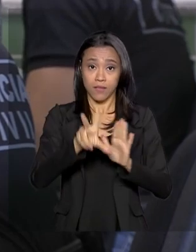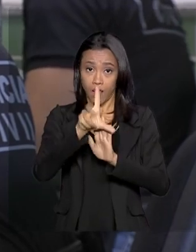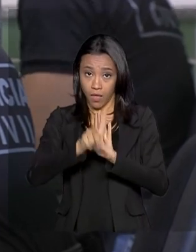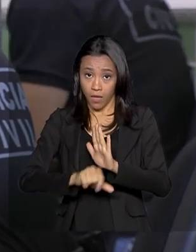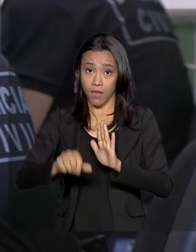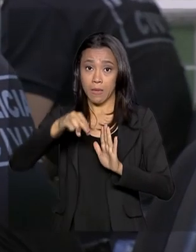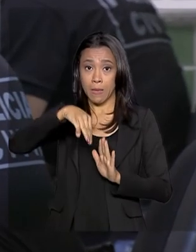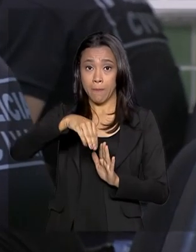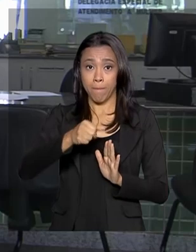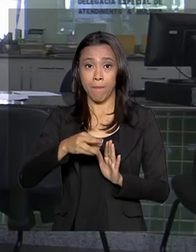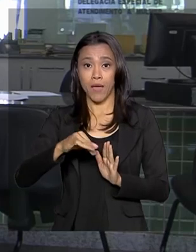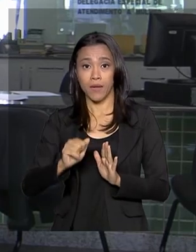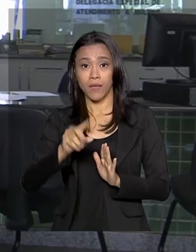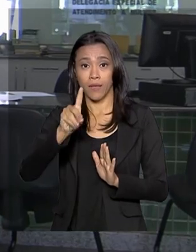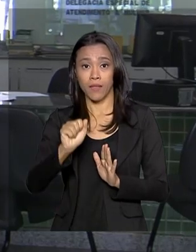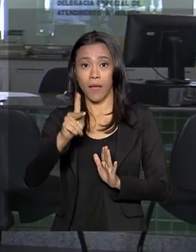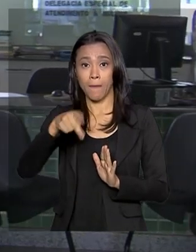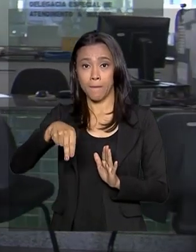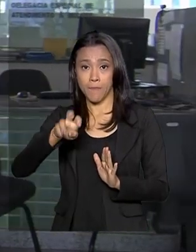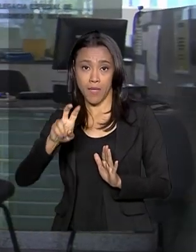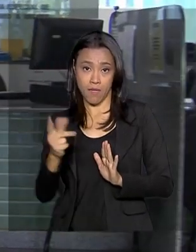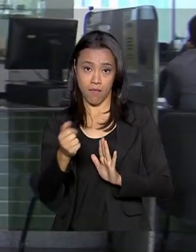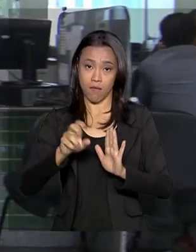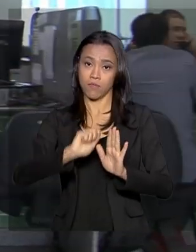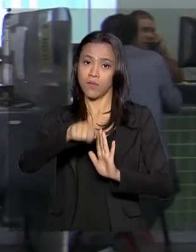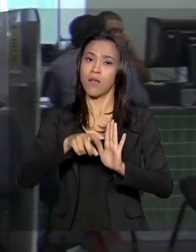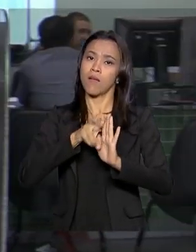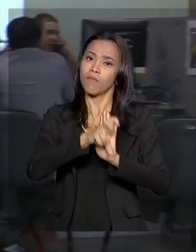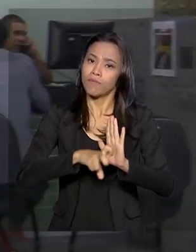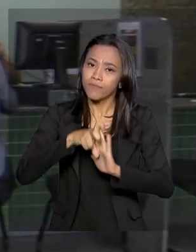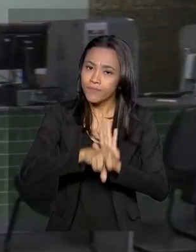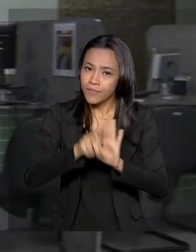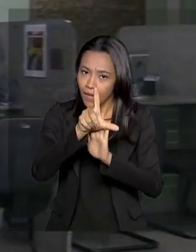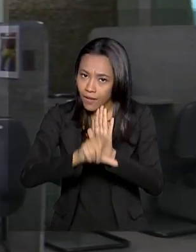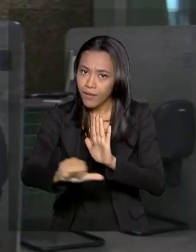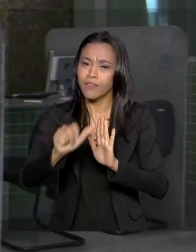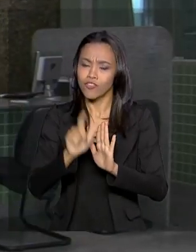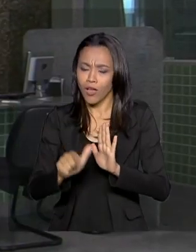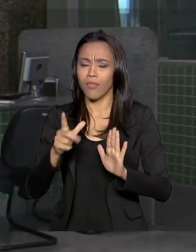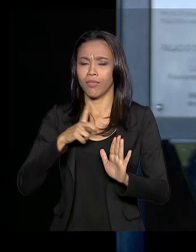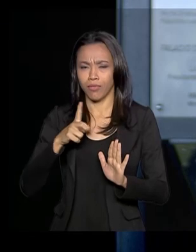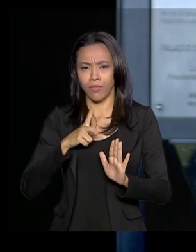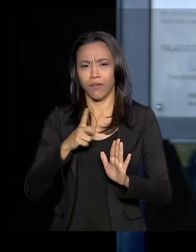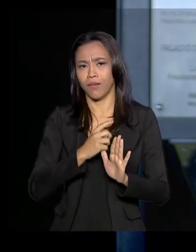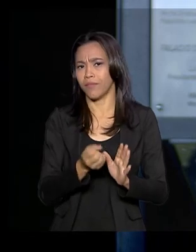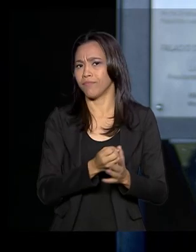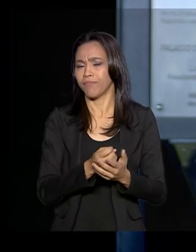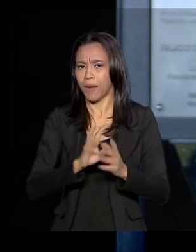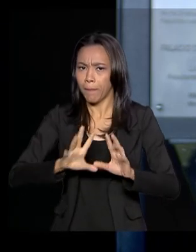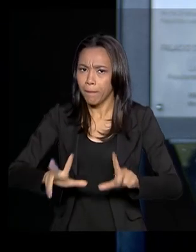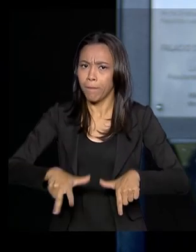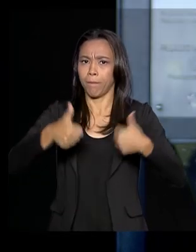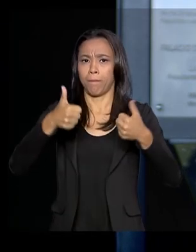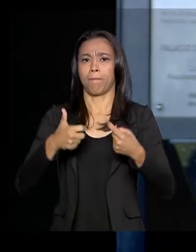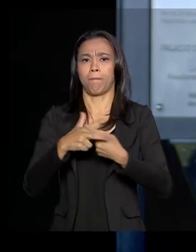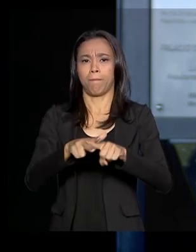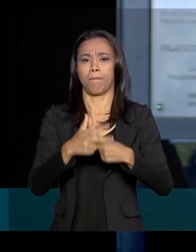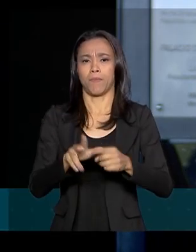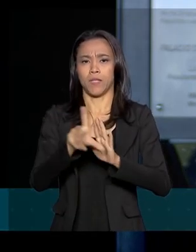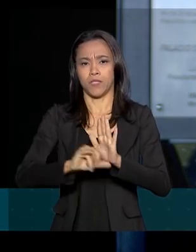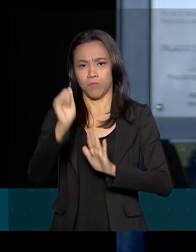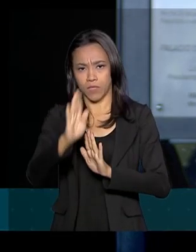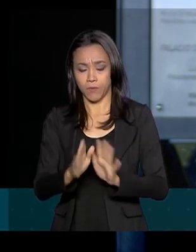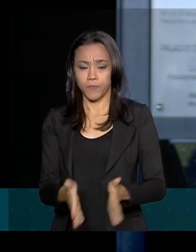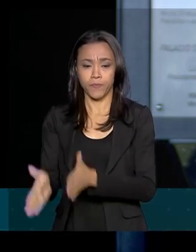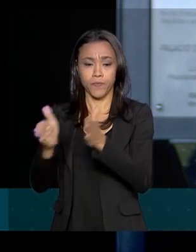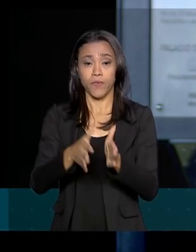e desafia o poder público a pensar soluções para melhorar a aplicação das leis que já existem no país. Vamos trabalhar juntos para que